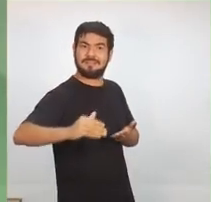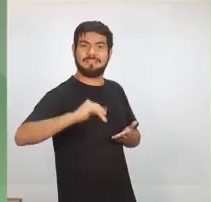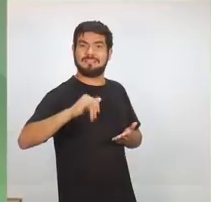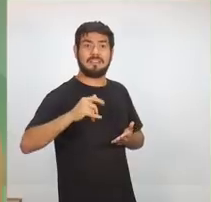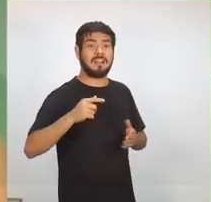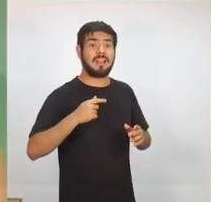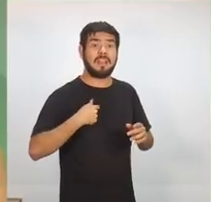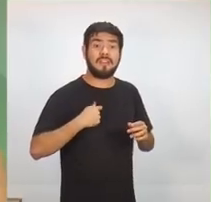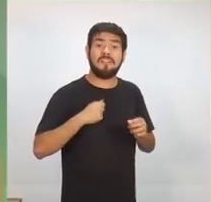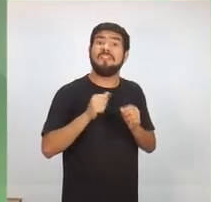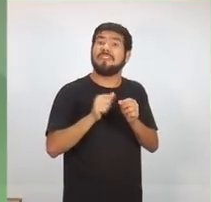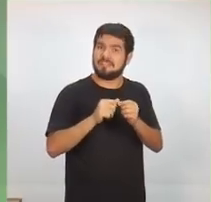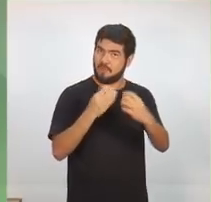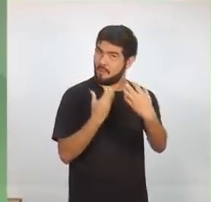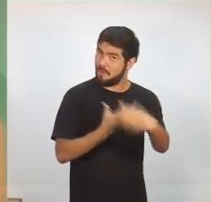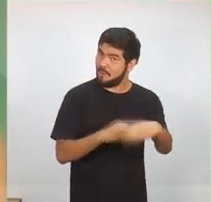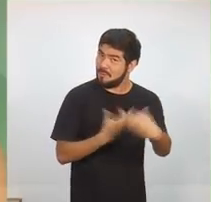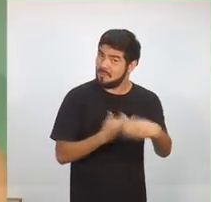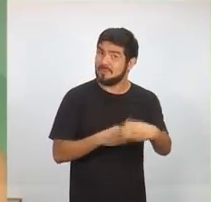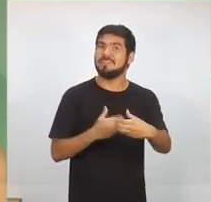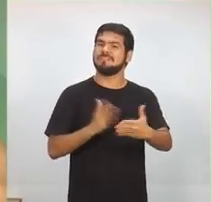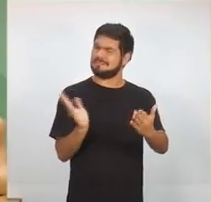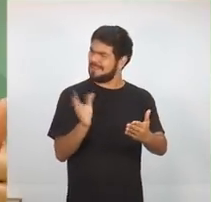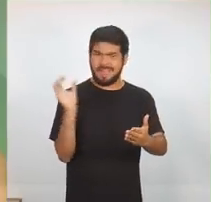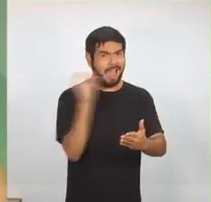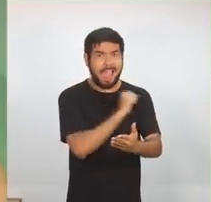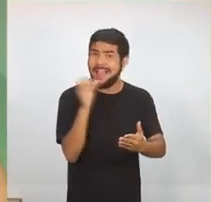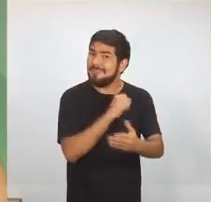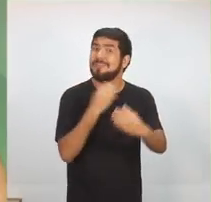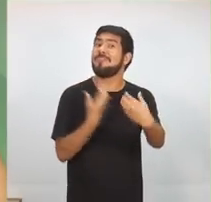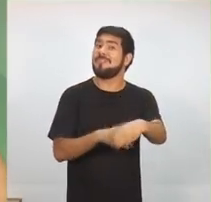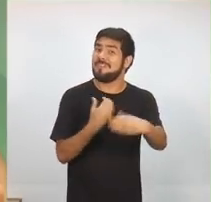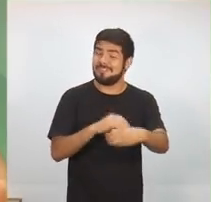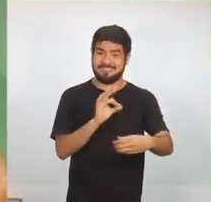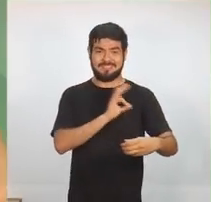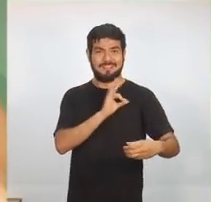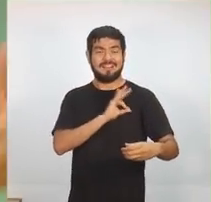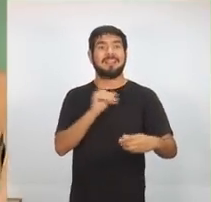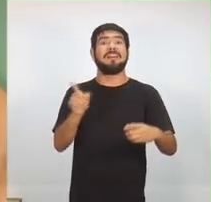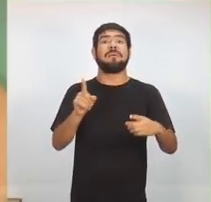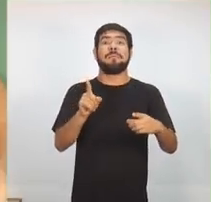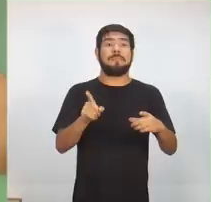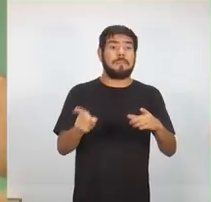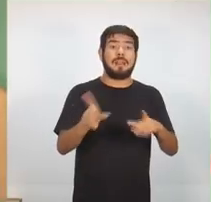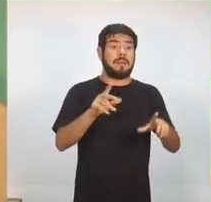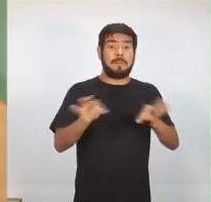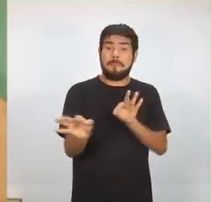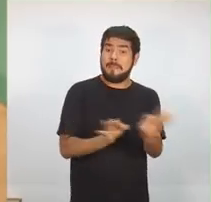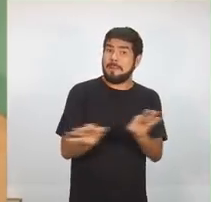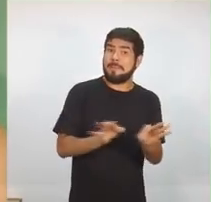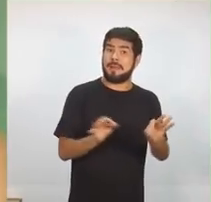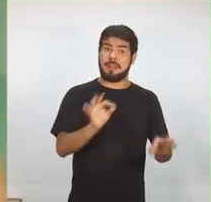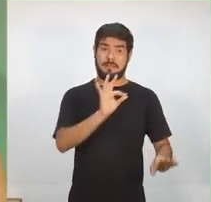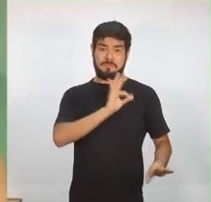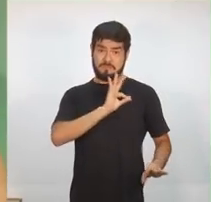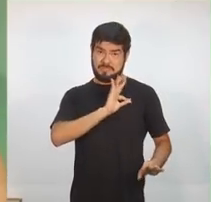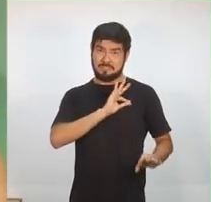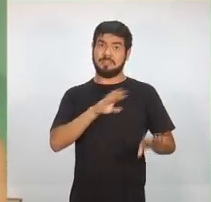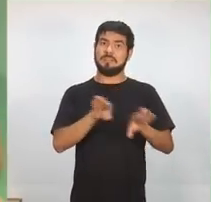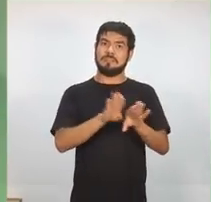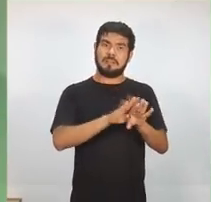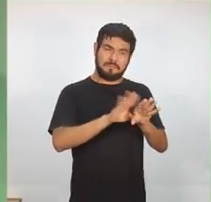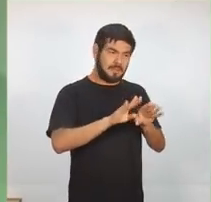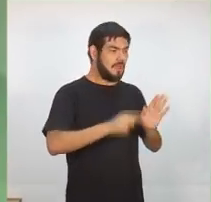faremos o concurso público, já no início da nossa gestão, para poder equipar a polícia e dar mais condições ao